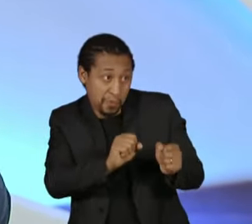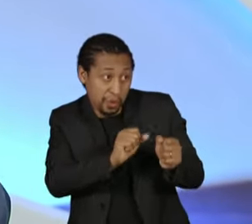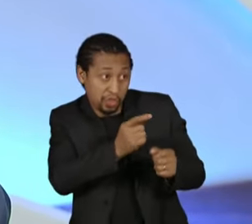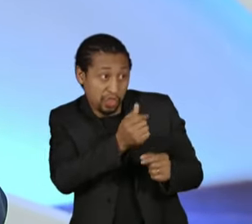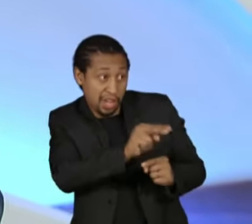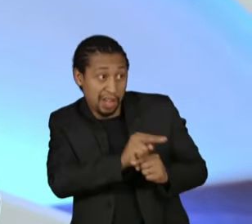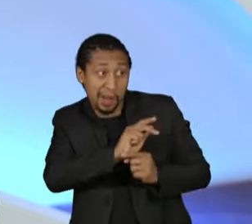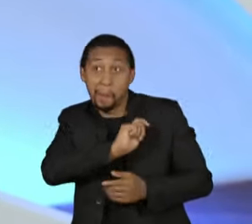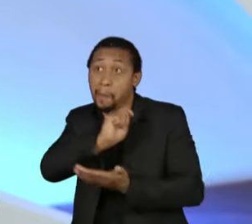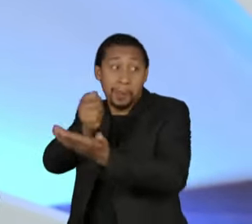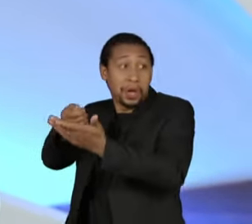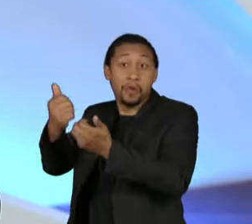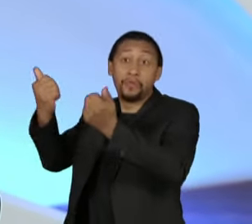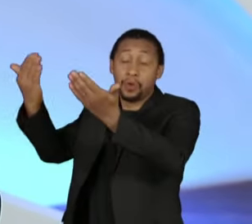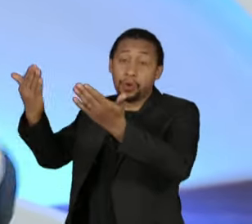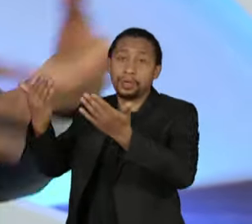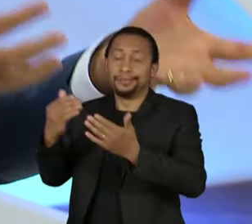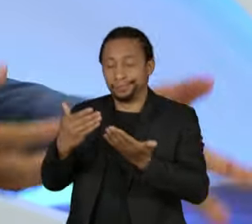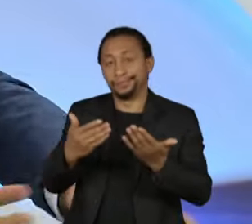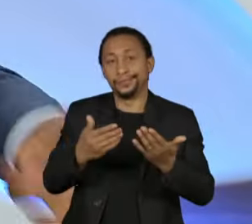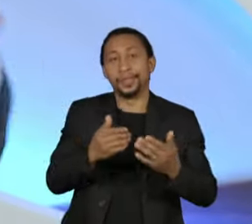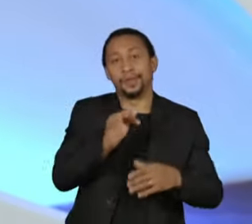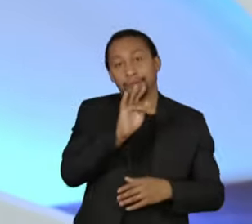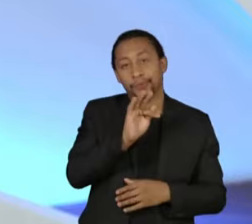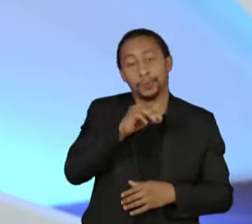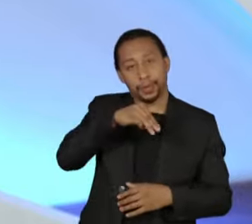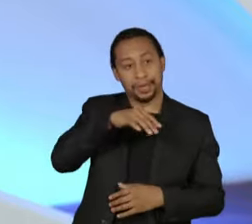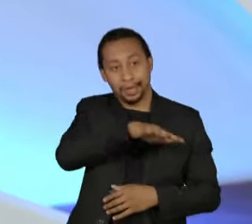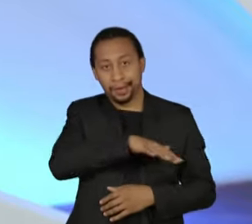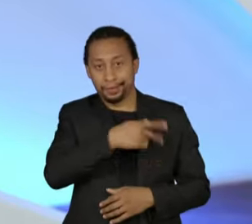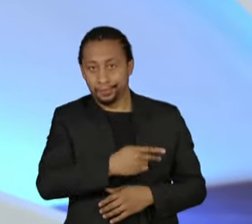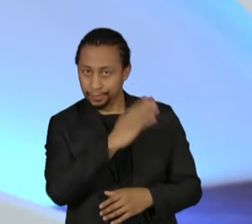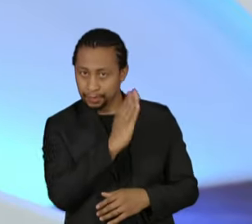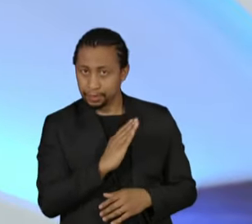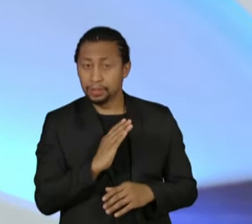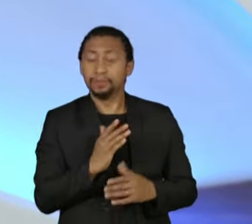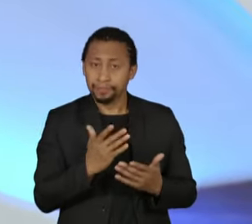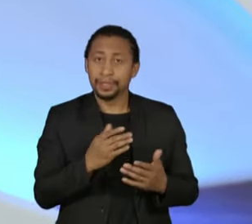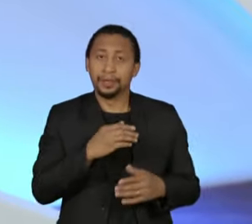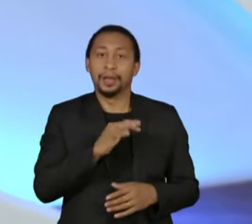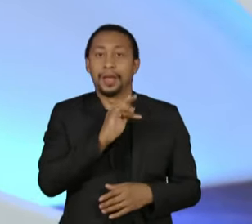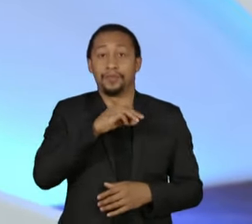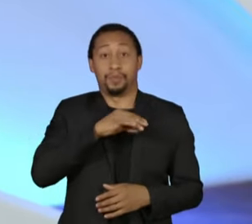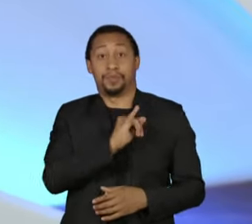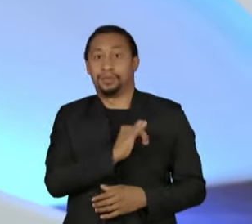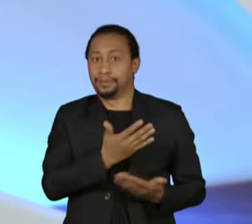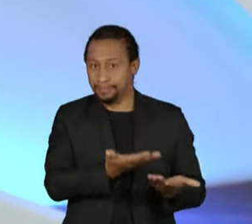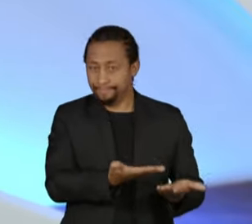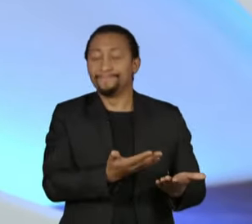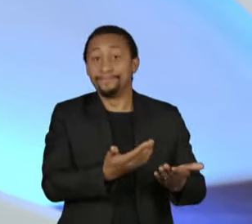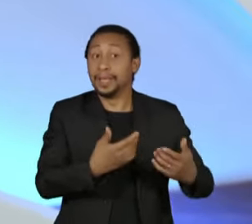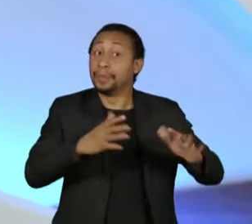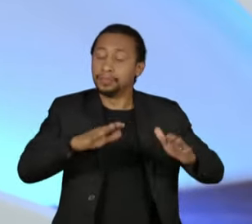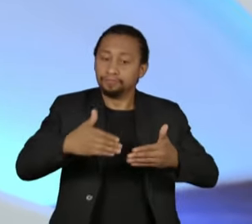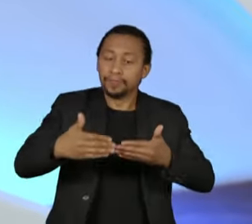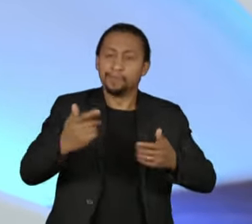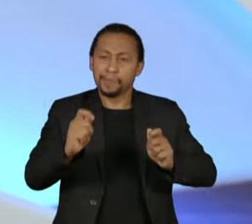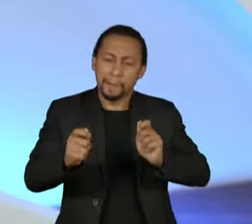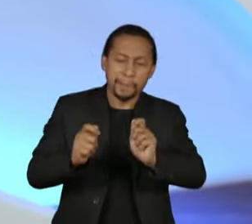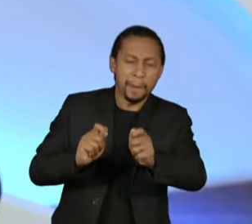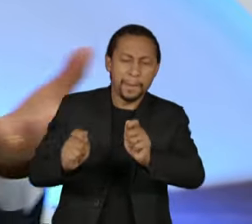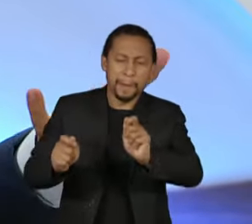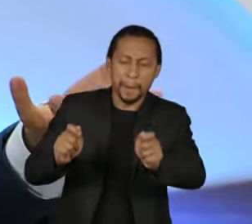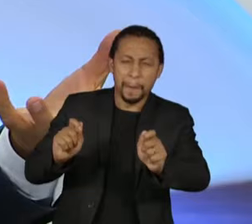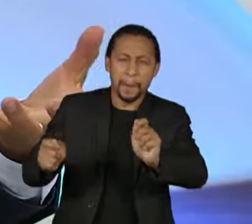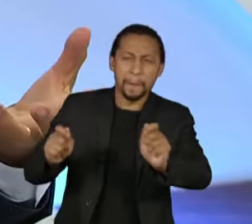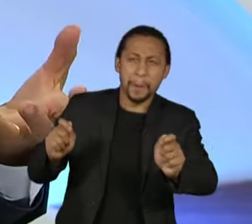reduziu a inflação, reduziu o juro. Alcançamos o grau de confiança, o grau de risco, mais